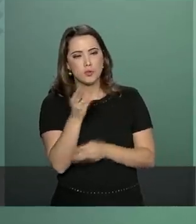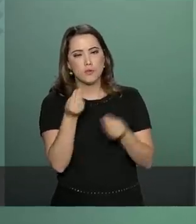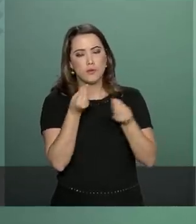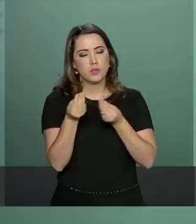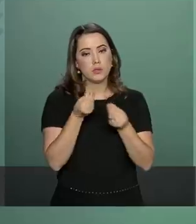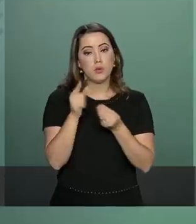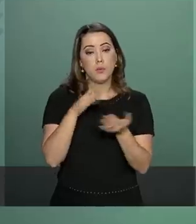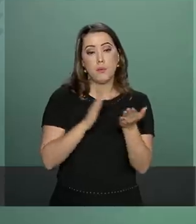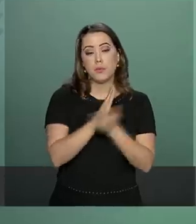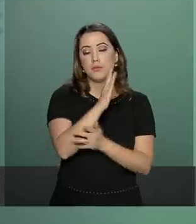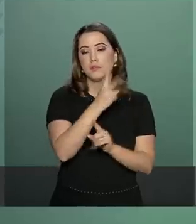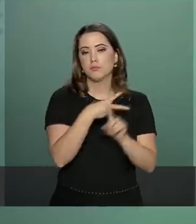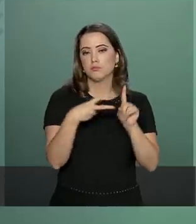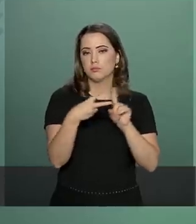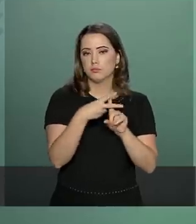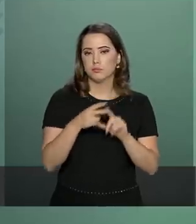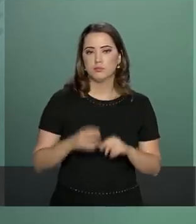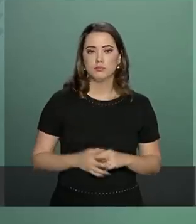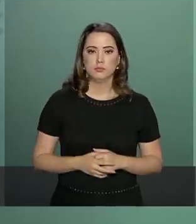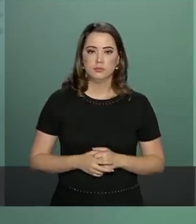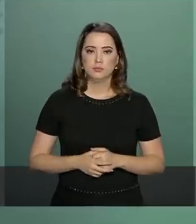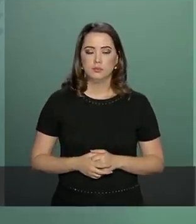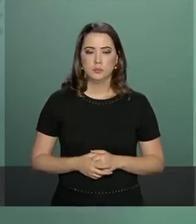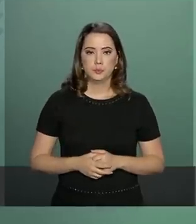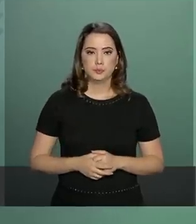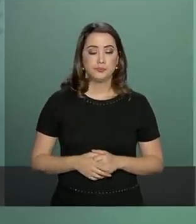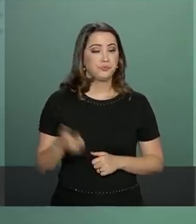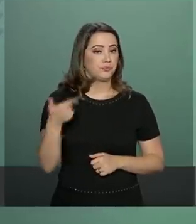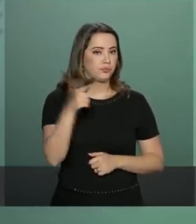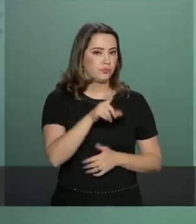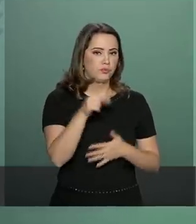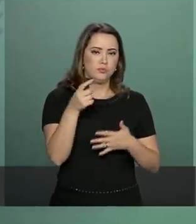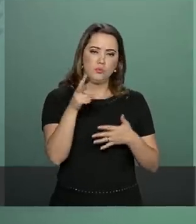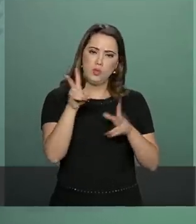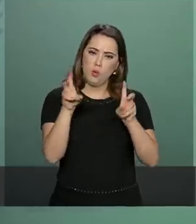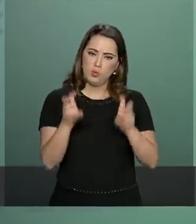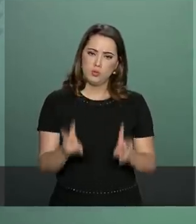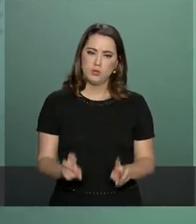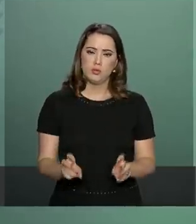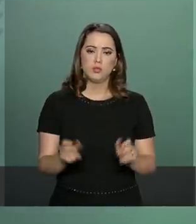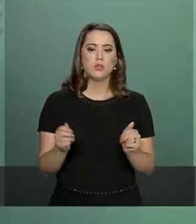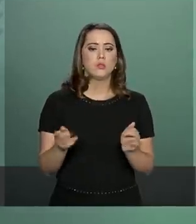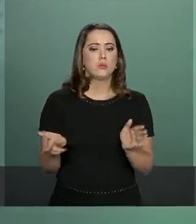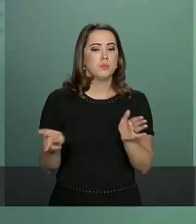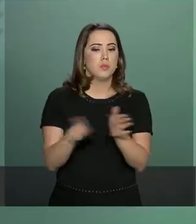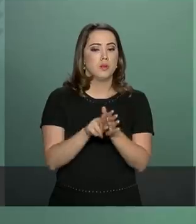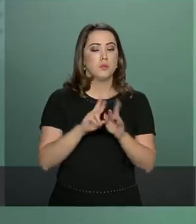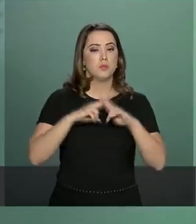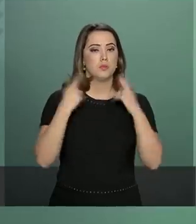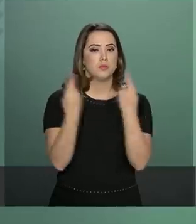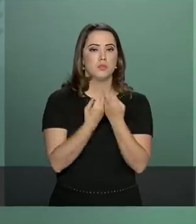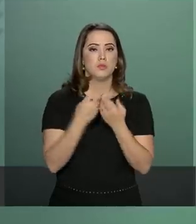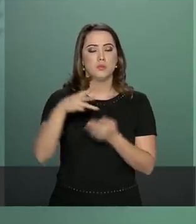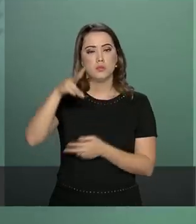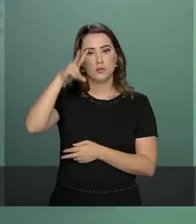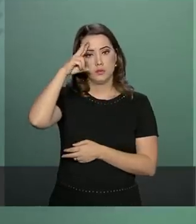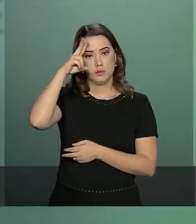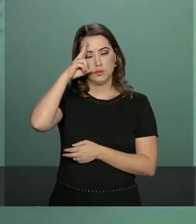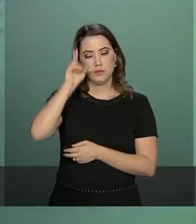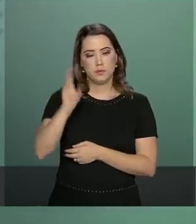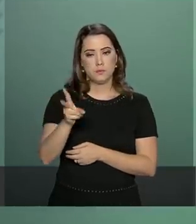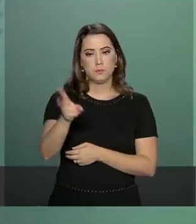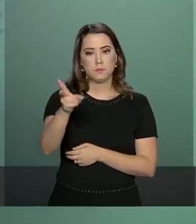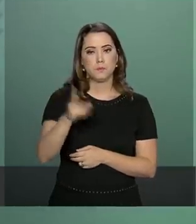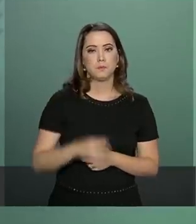Previdência aprovada. Outros assuntos fazem parte da nossa reunião da segunda-feira diária.